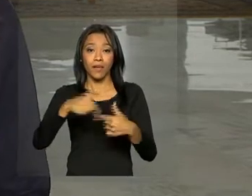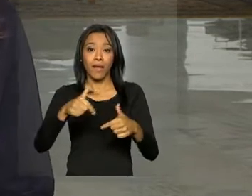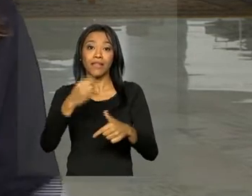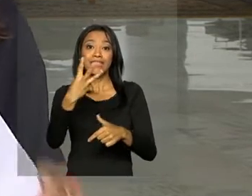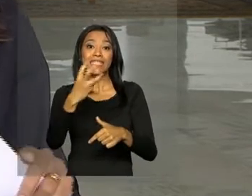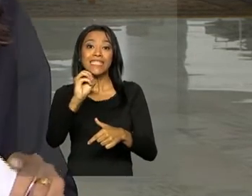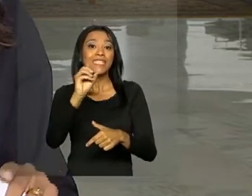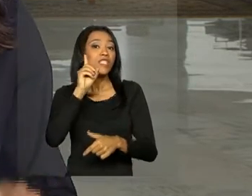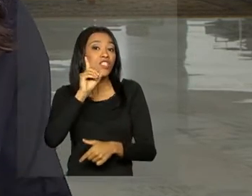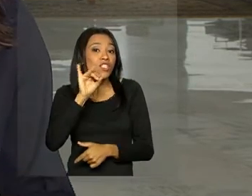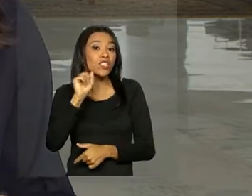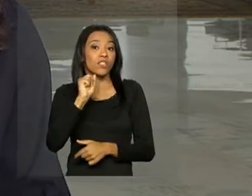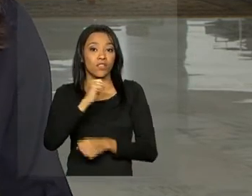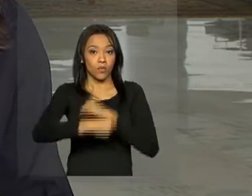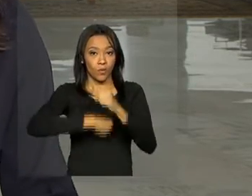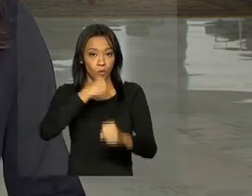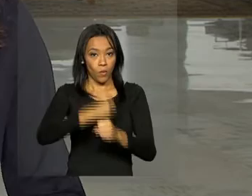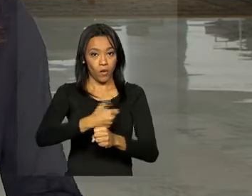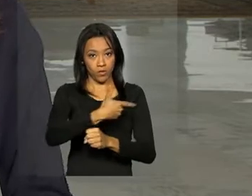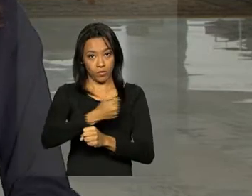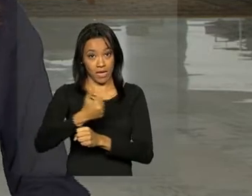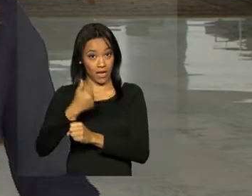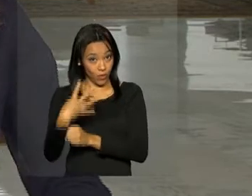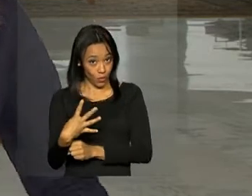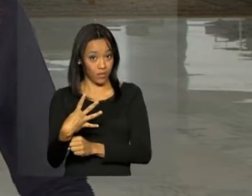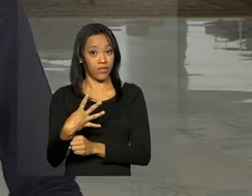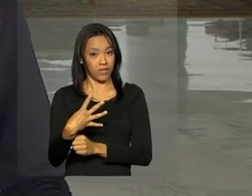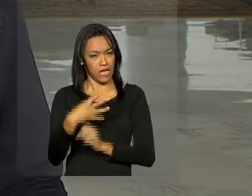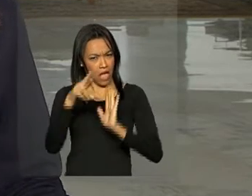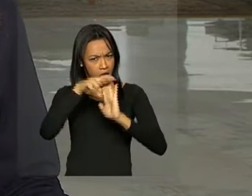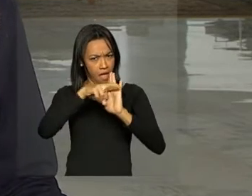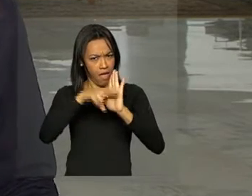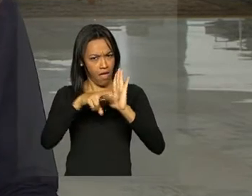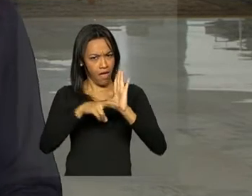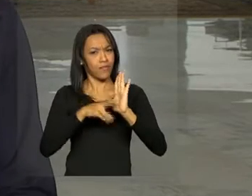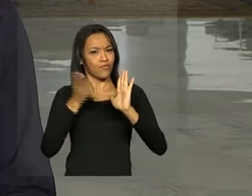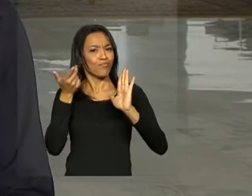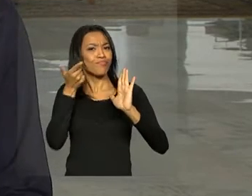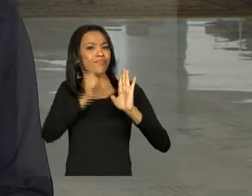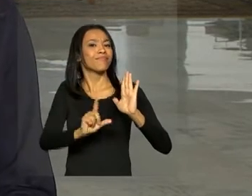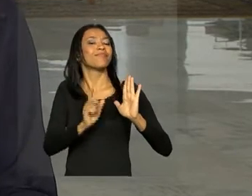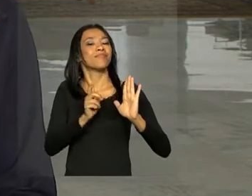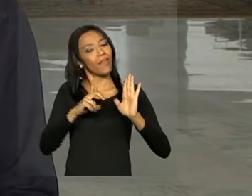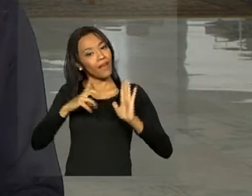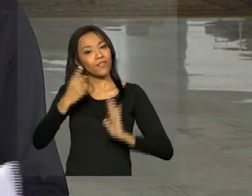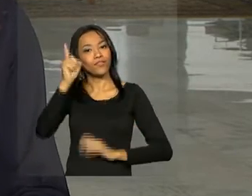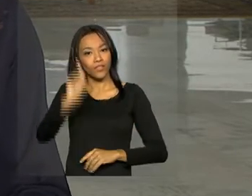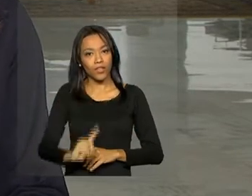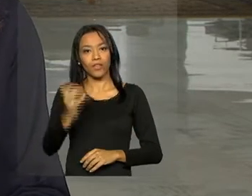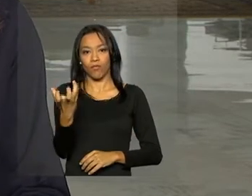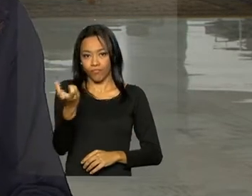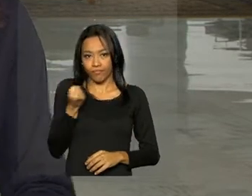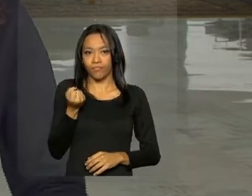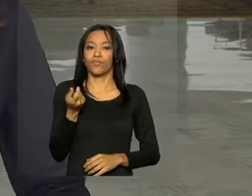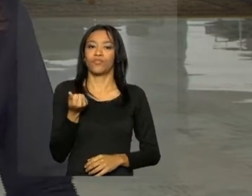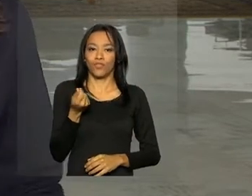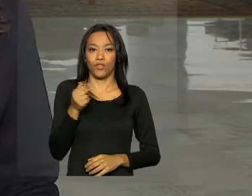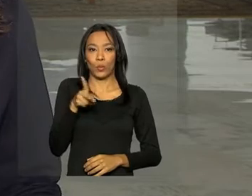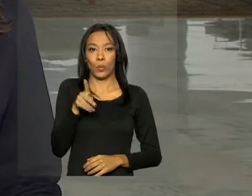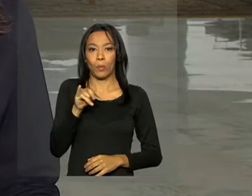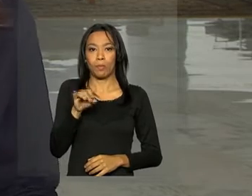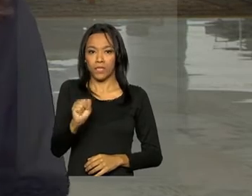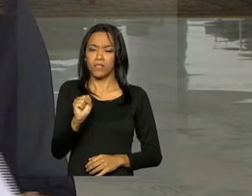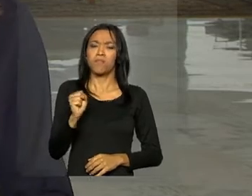30 dias no ano de 2014. Então, quem cumpre todos esses requisitos e tem direito ao saque, pode procurar qualquer